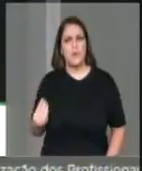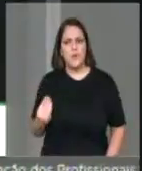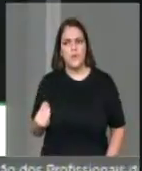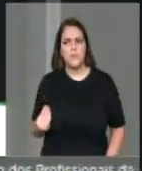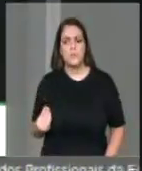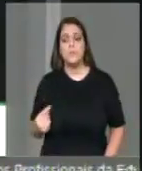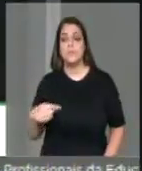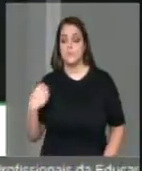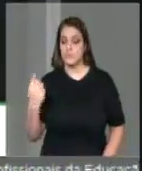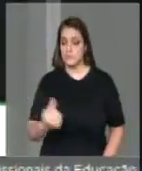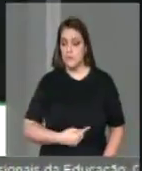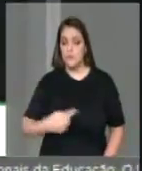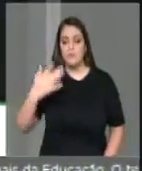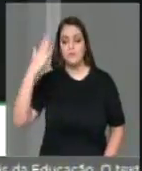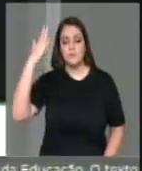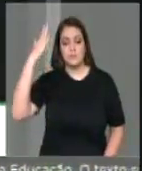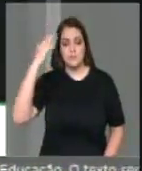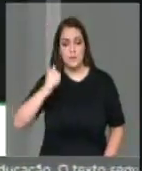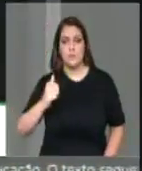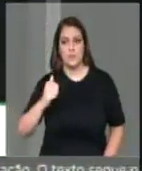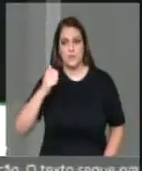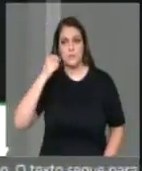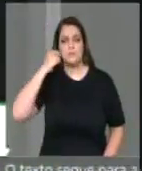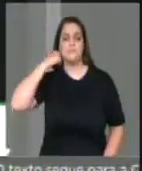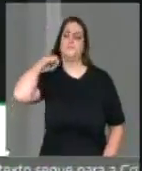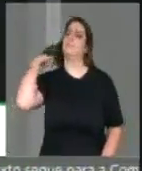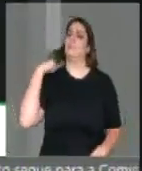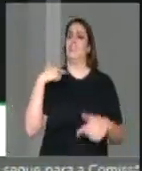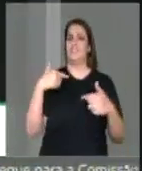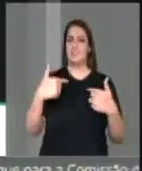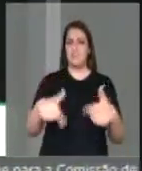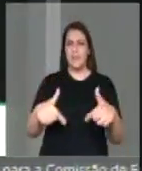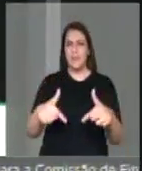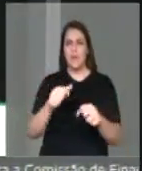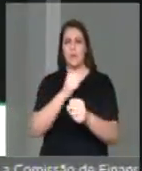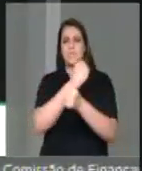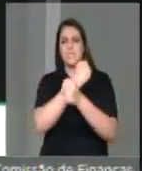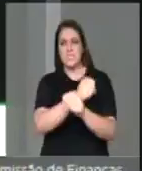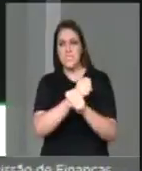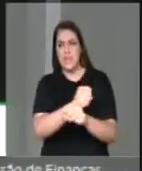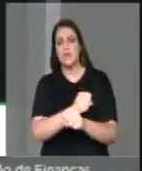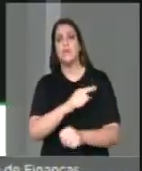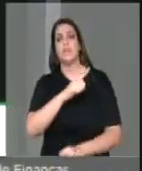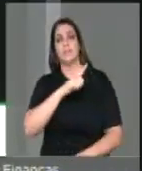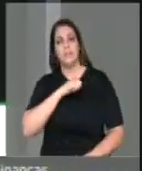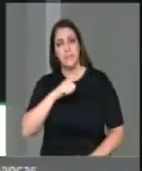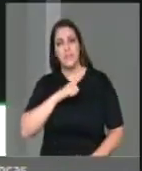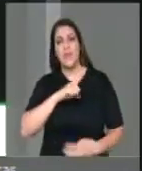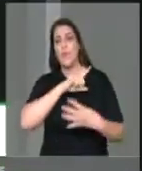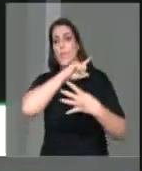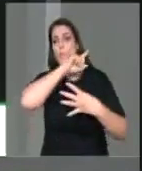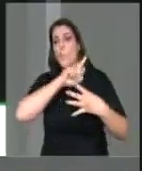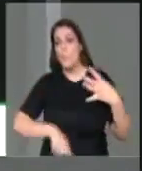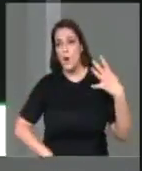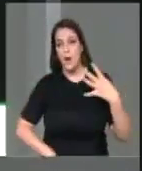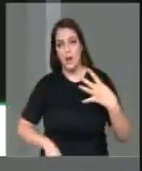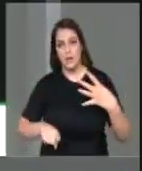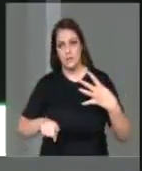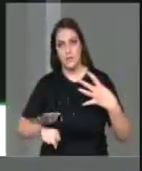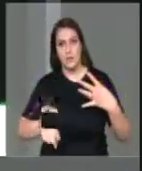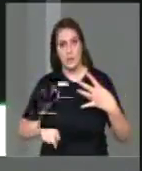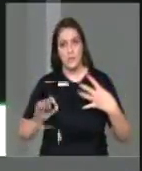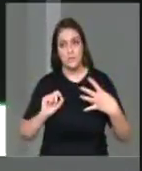temos a certeza que a questão do trabalho escravo tem quatro aspectos, senhor presidente. Primeiro o